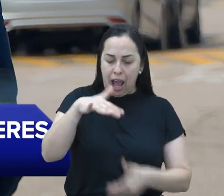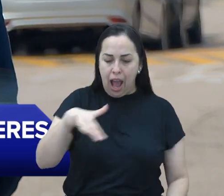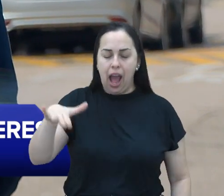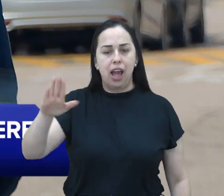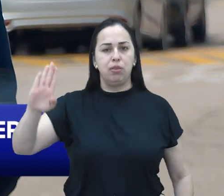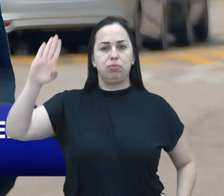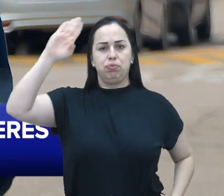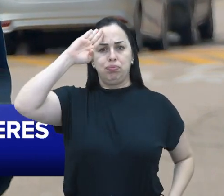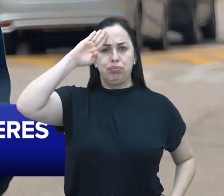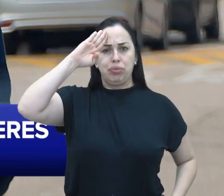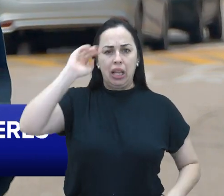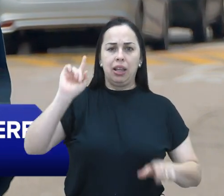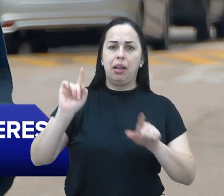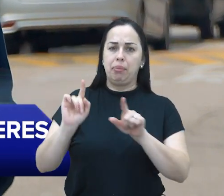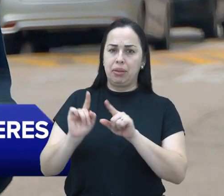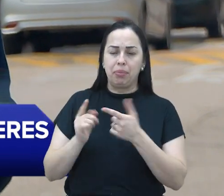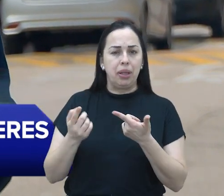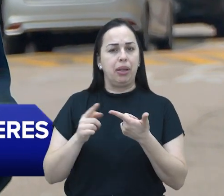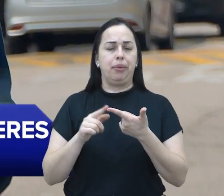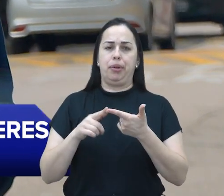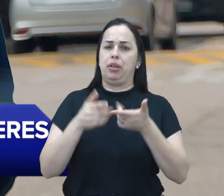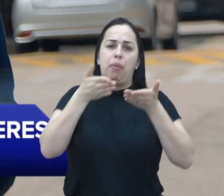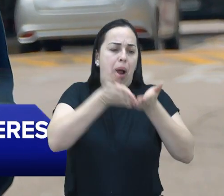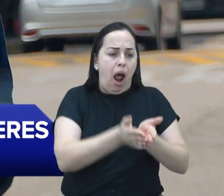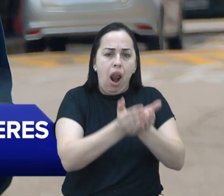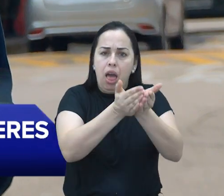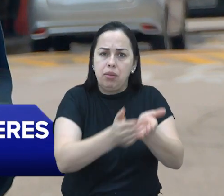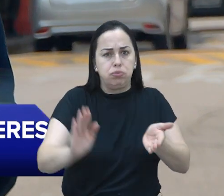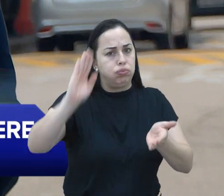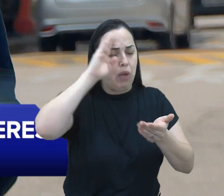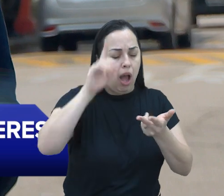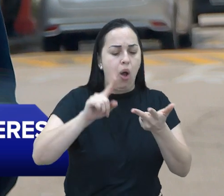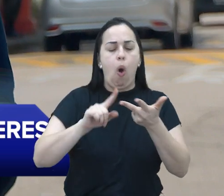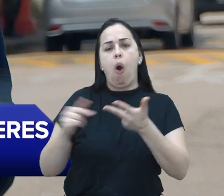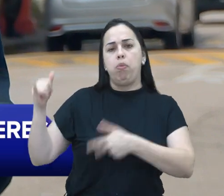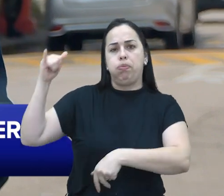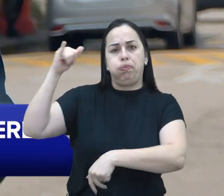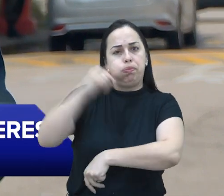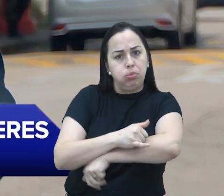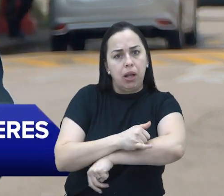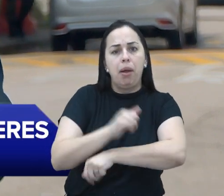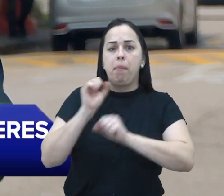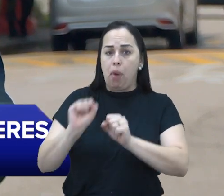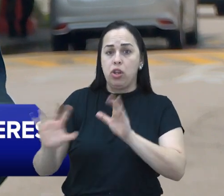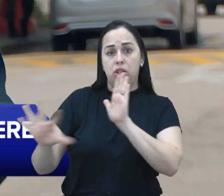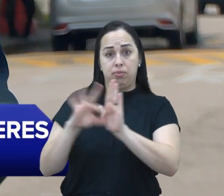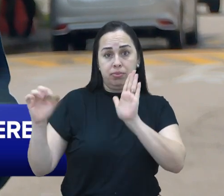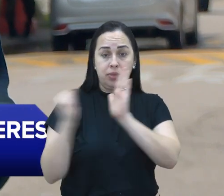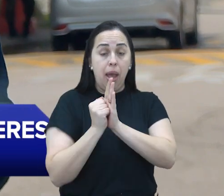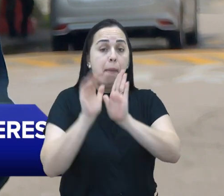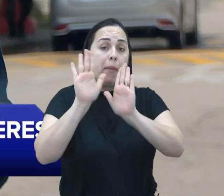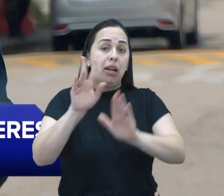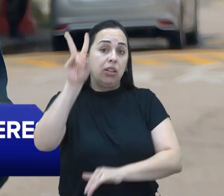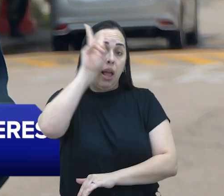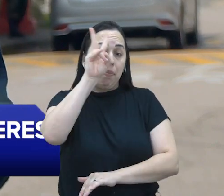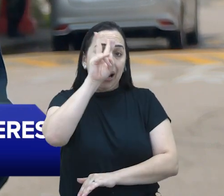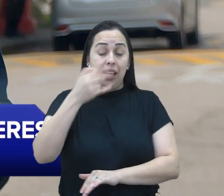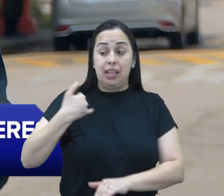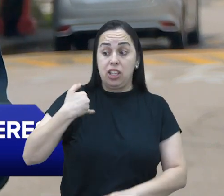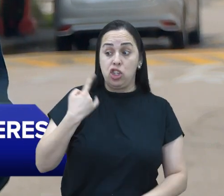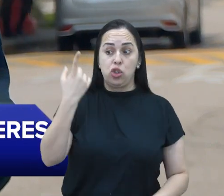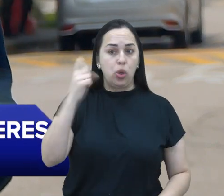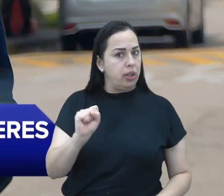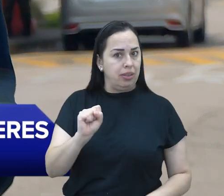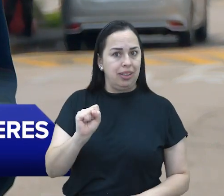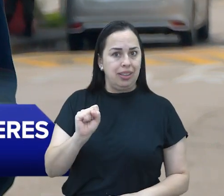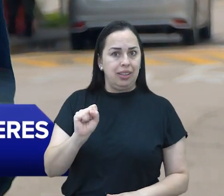no Exército, nas Forças Armadas, Marinha, Aeronáutica, elas vão poder se alistar. Mas vale lembrar que esse alistamento, aos